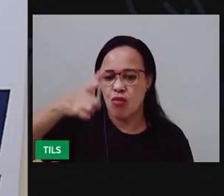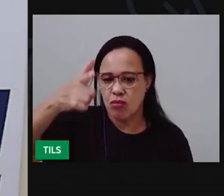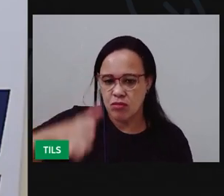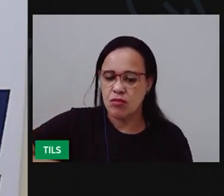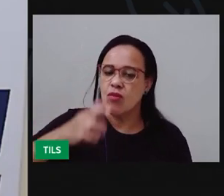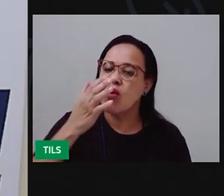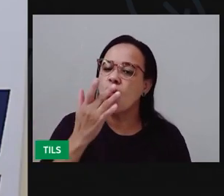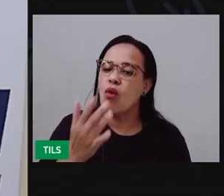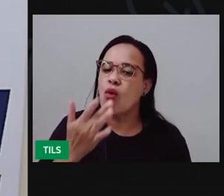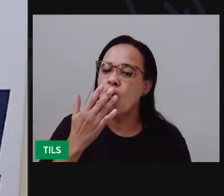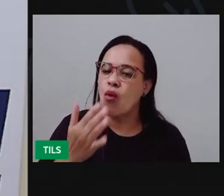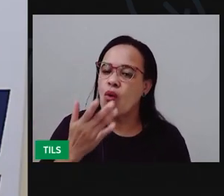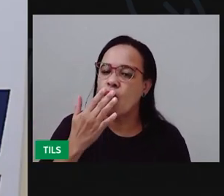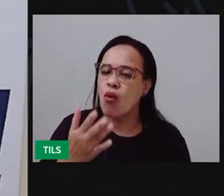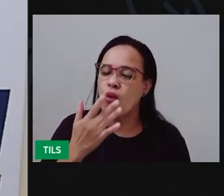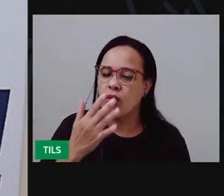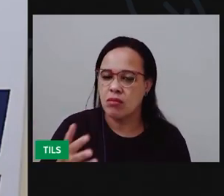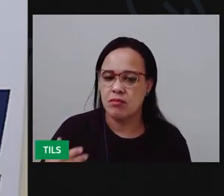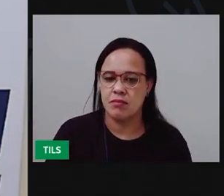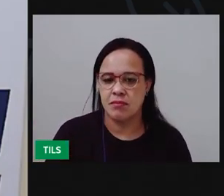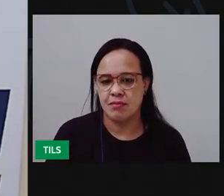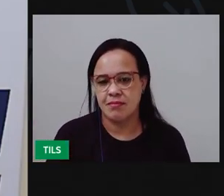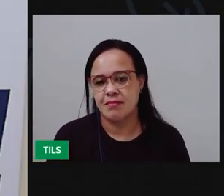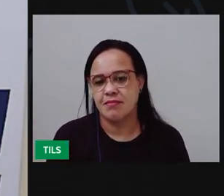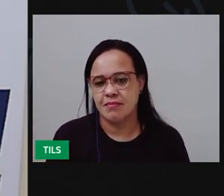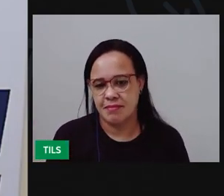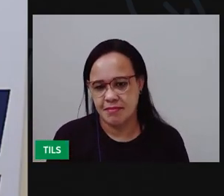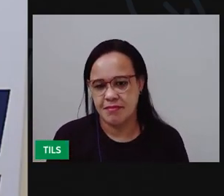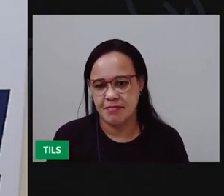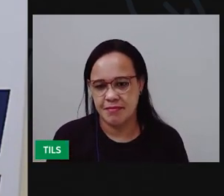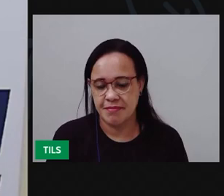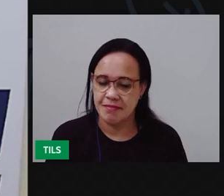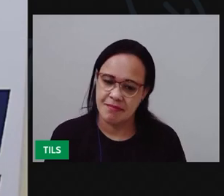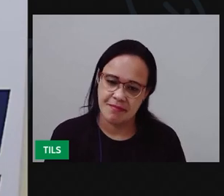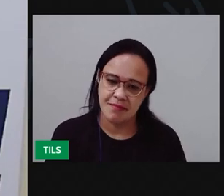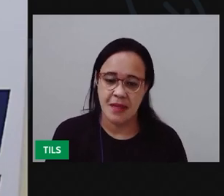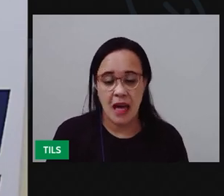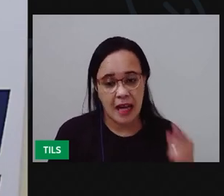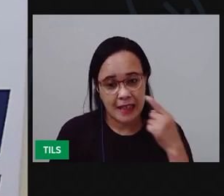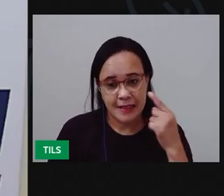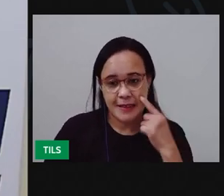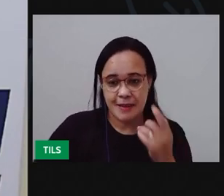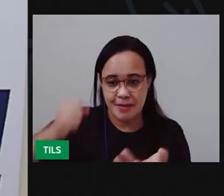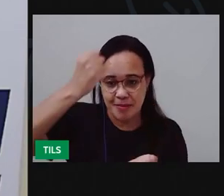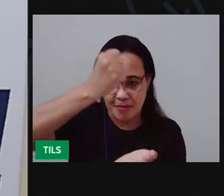você passa mais tinta para ela marcar. Tá bom?